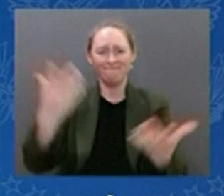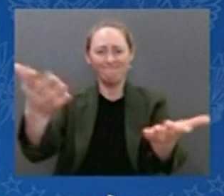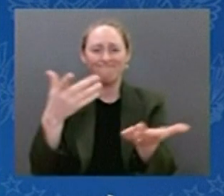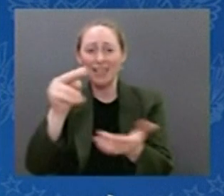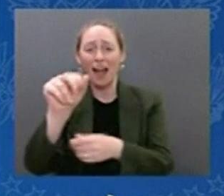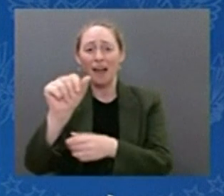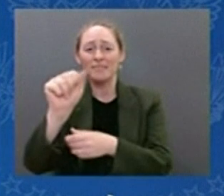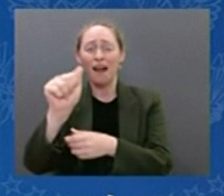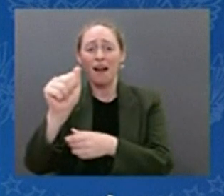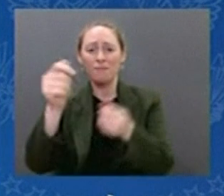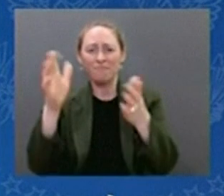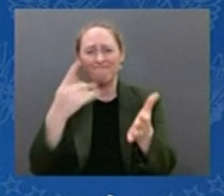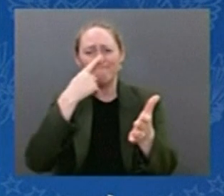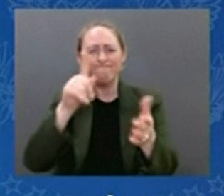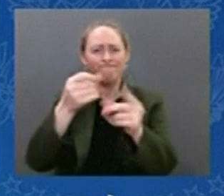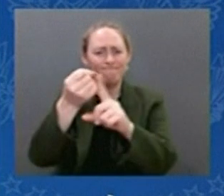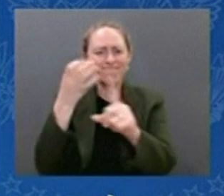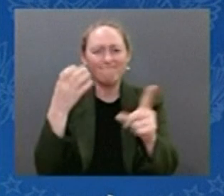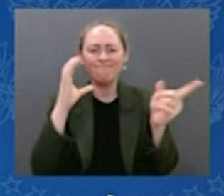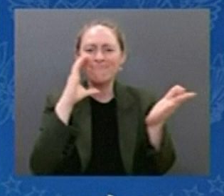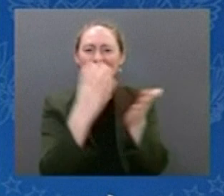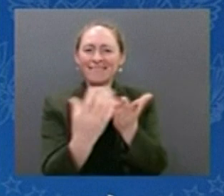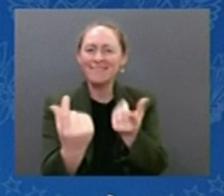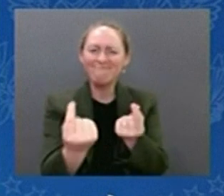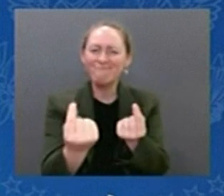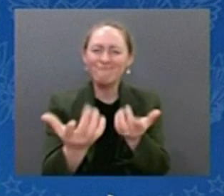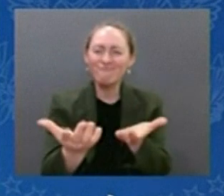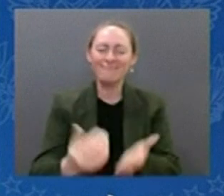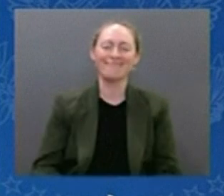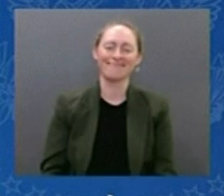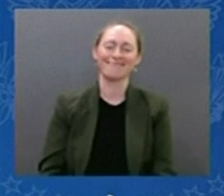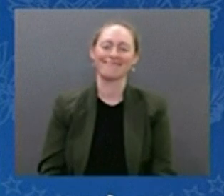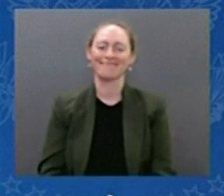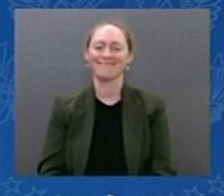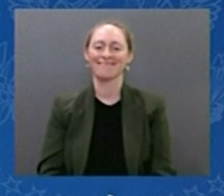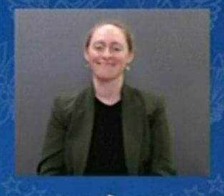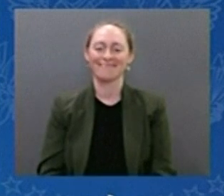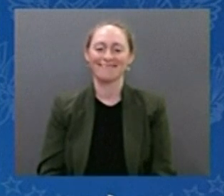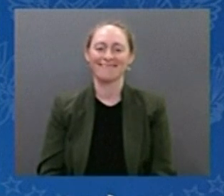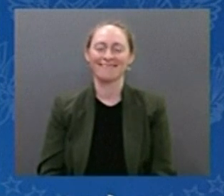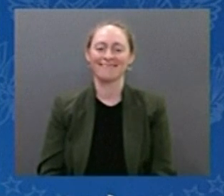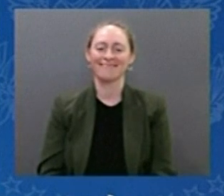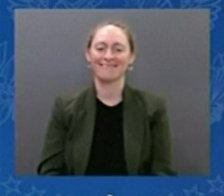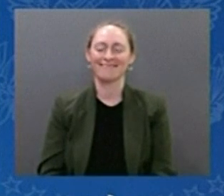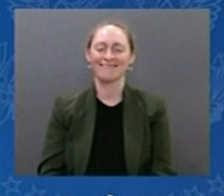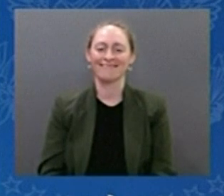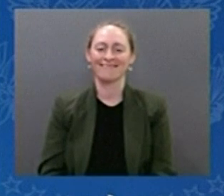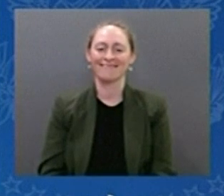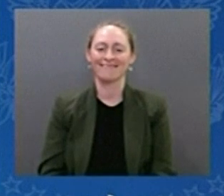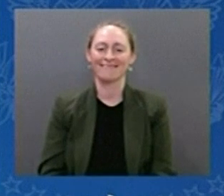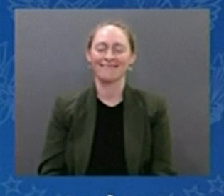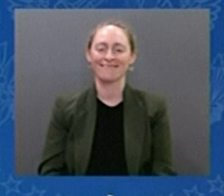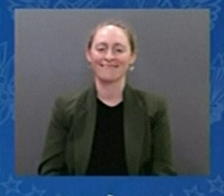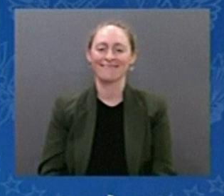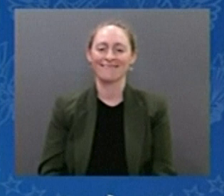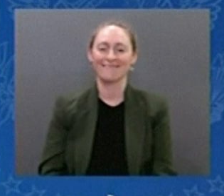De acordo com o administrador da NASA, Bill Nelson, as imagens captadas pelo telescópio James Webb, o mais poderoso colocado em órbita, vão